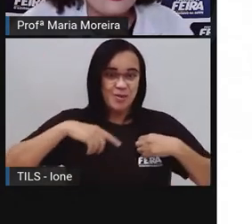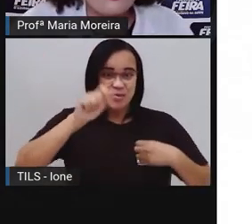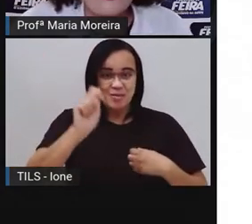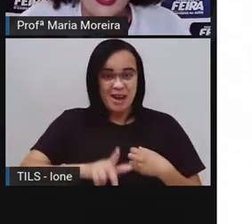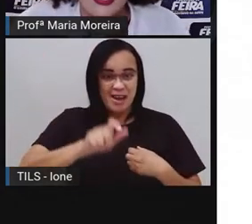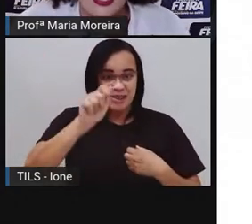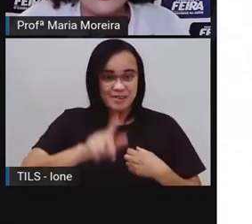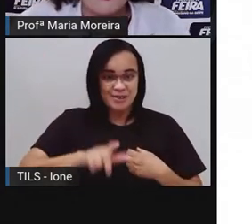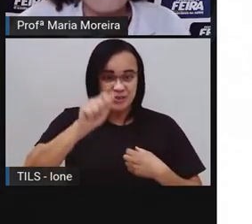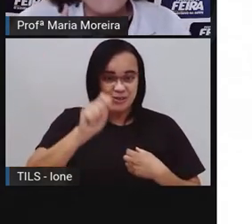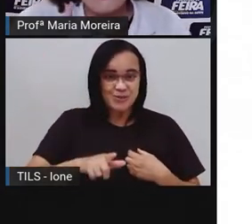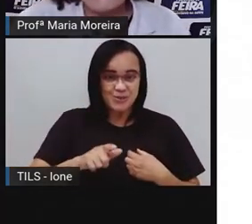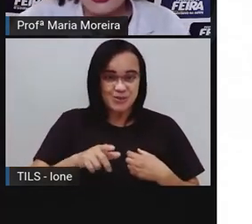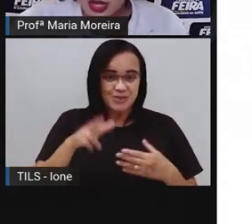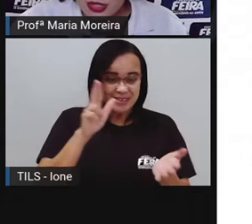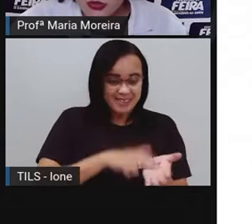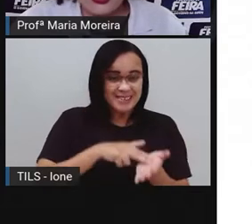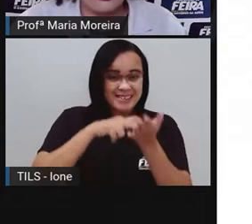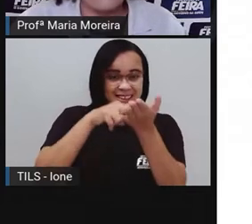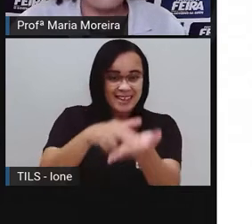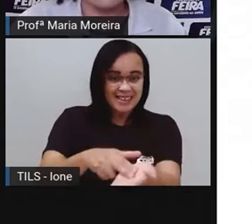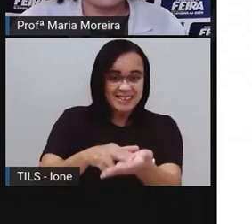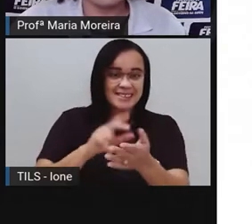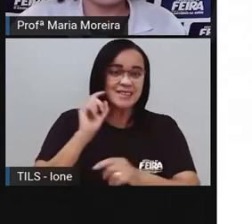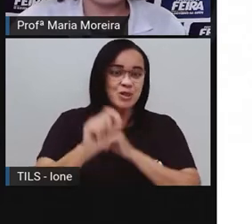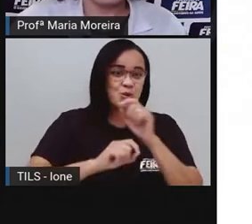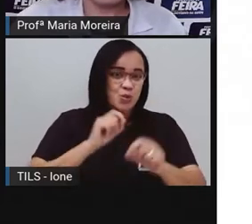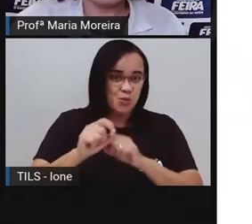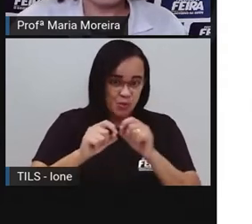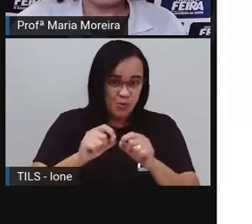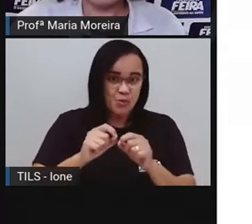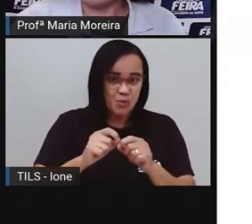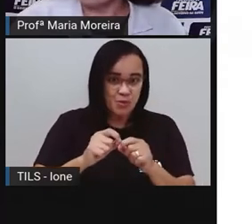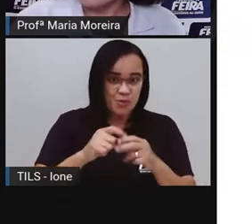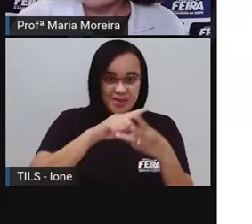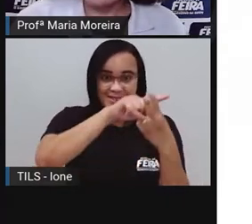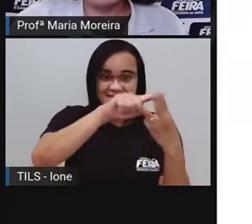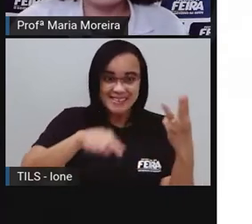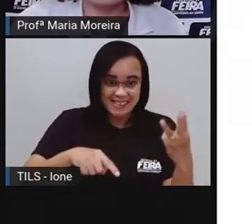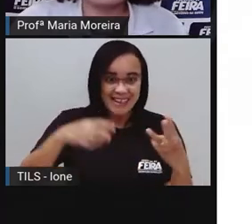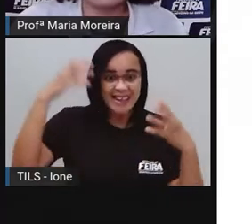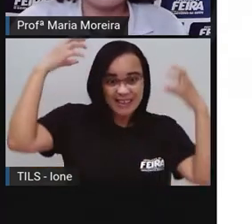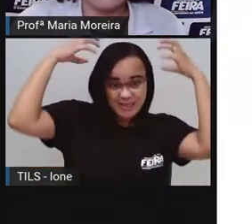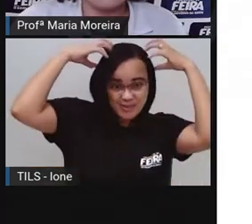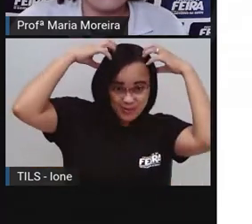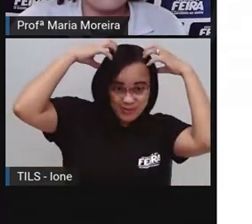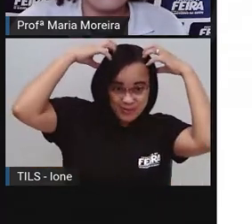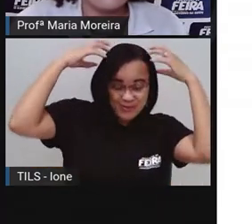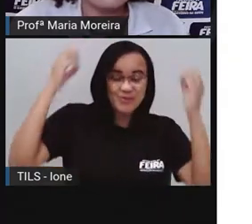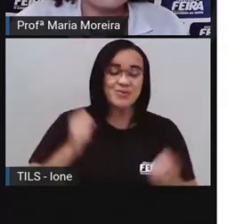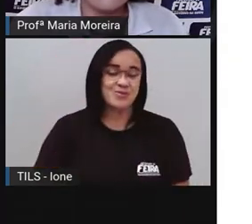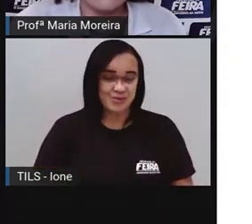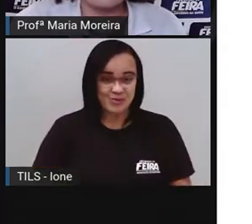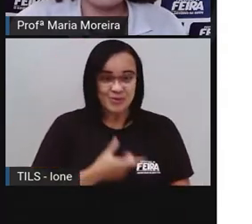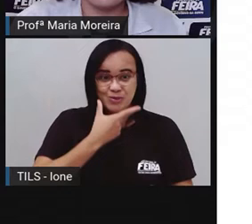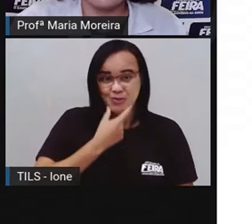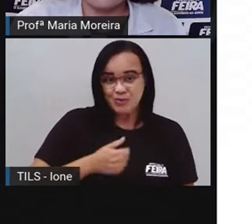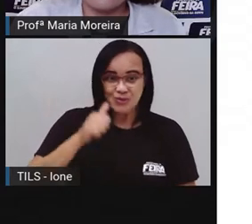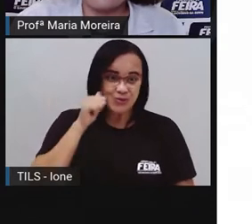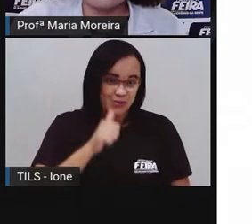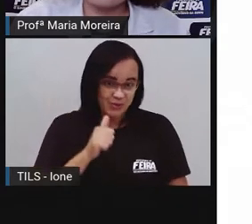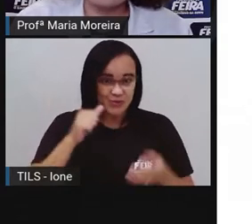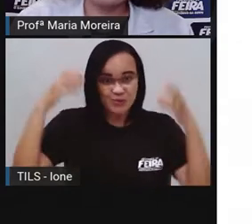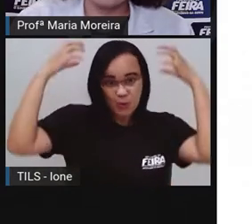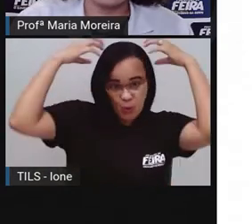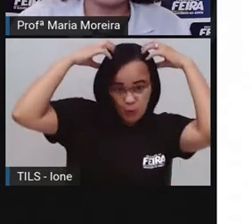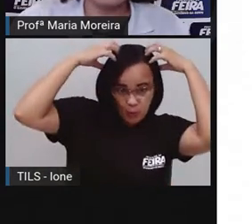trazendo uma carta para os três ursos. Senhor e senhora urso, sítio três